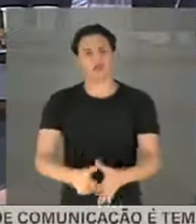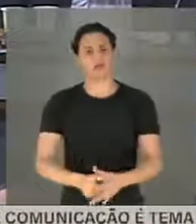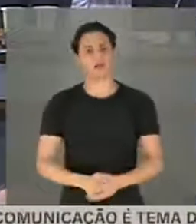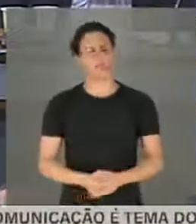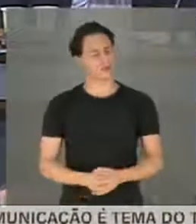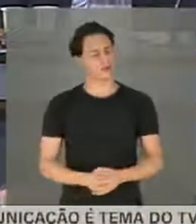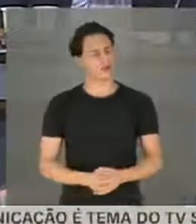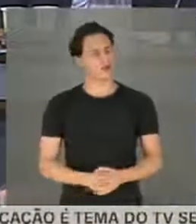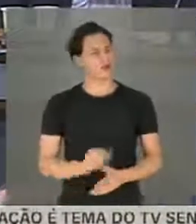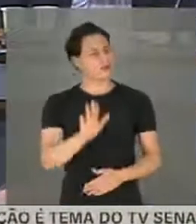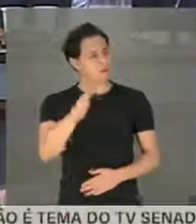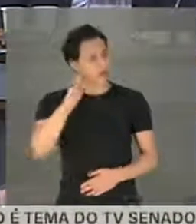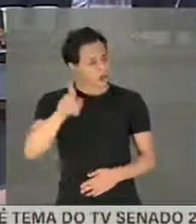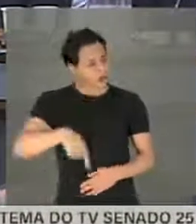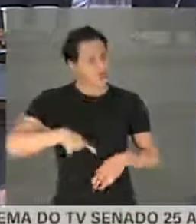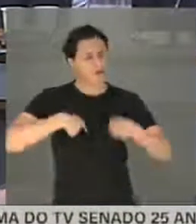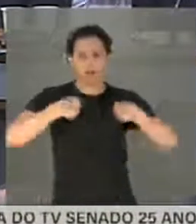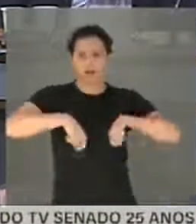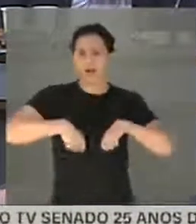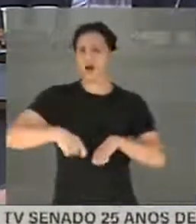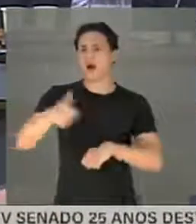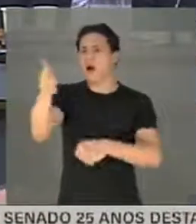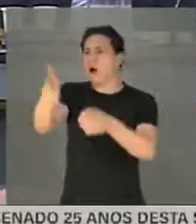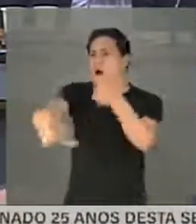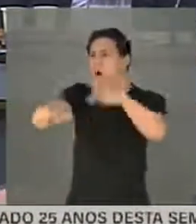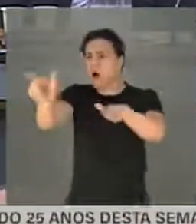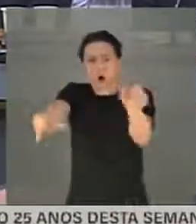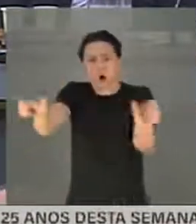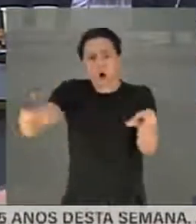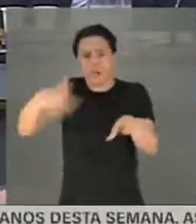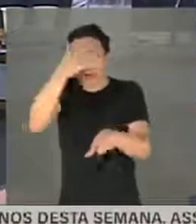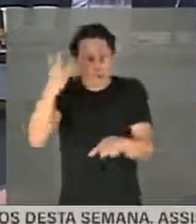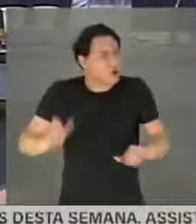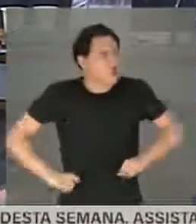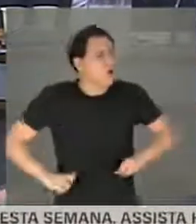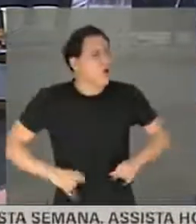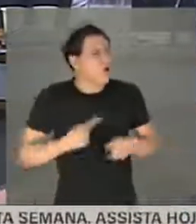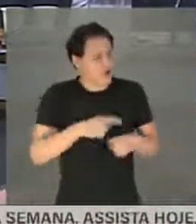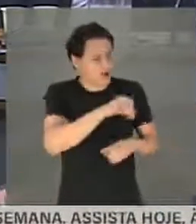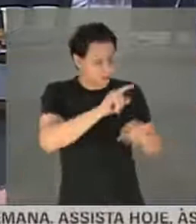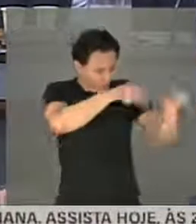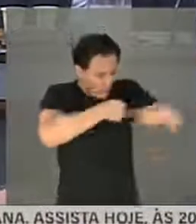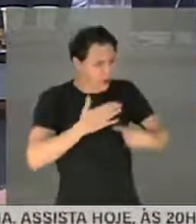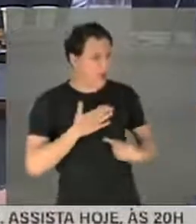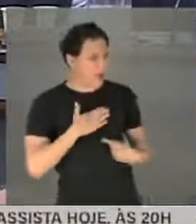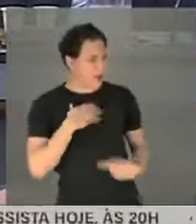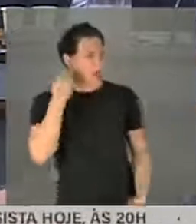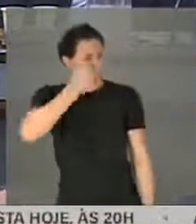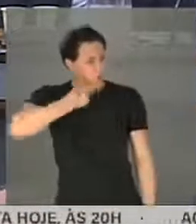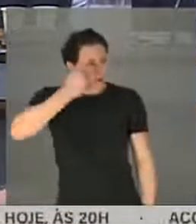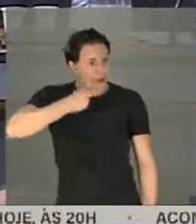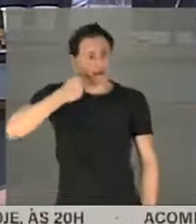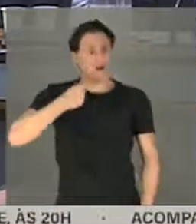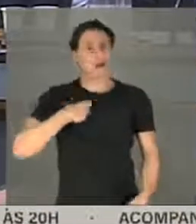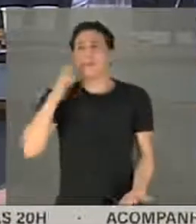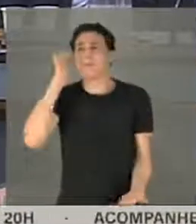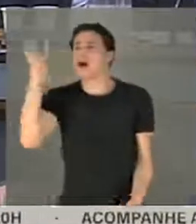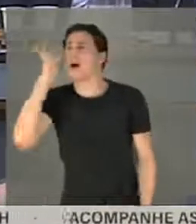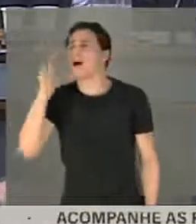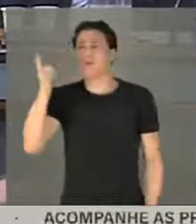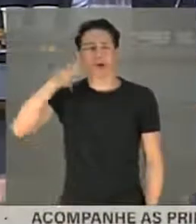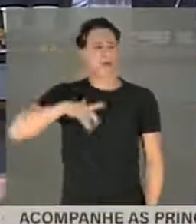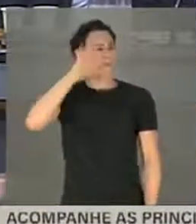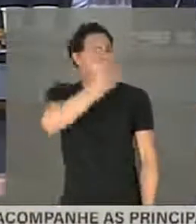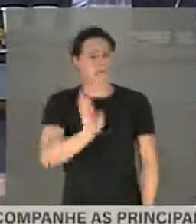Mas é necessário isso para que outros não sofram o que eu estou sofrendo, porque se o senhor faz isso comigo como senador da República, imagine num